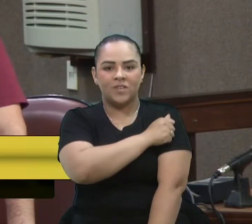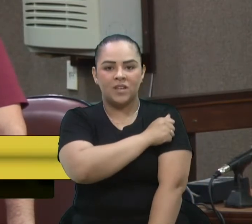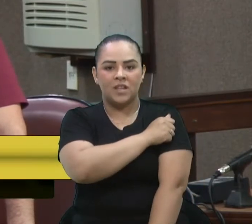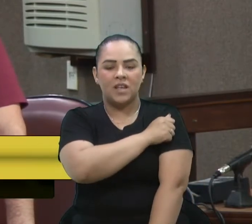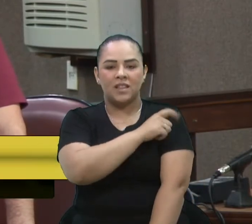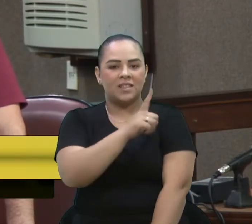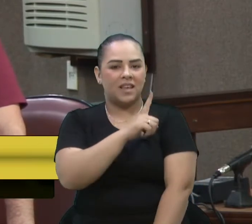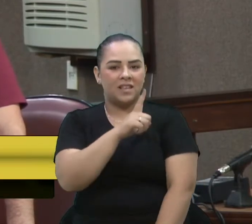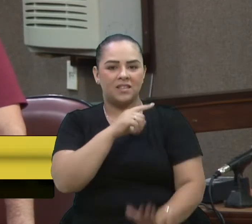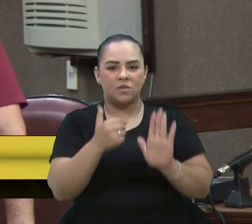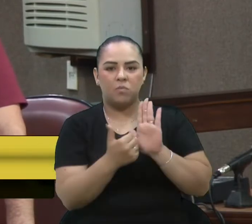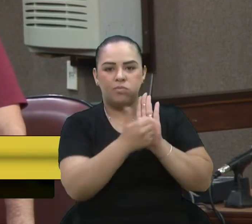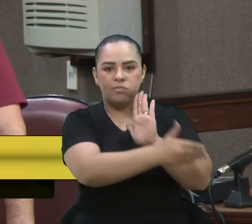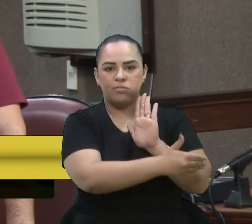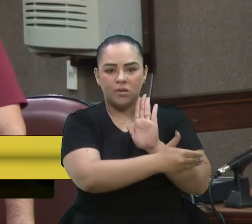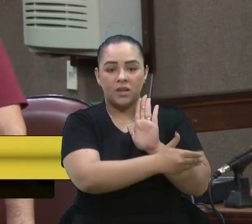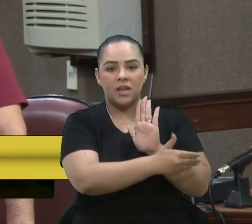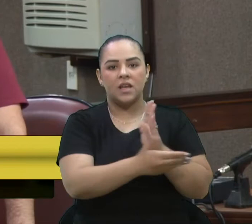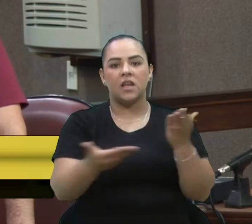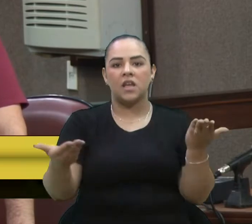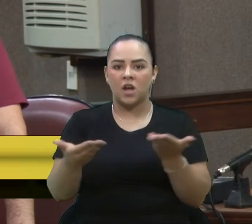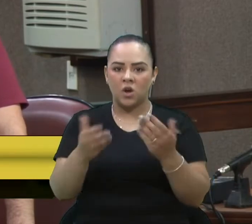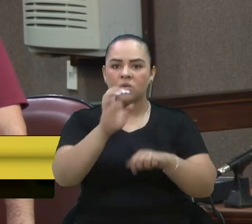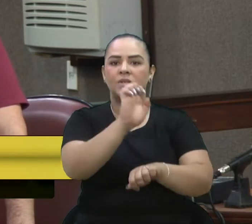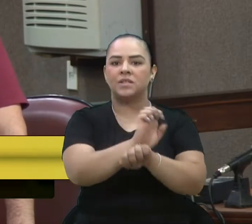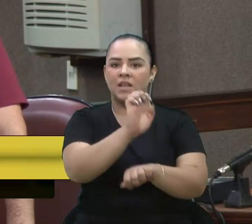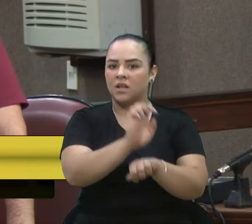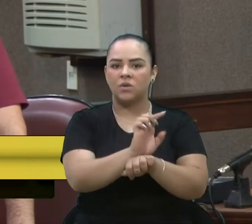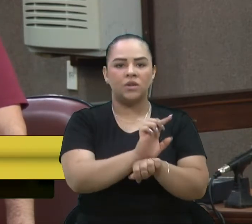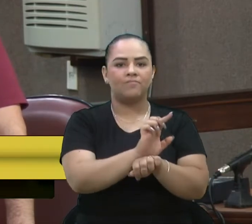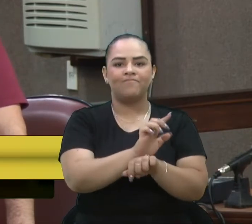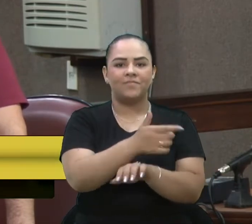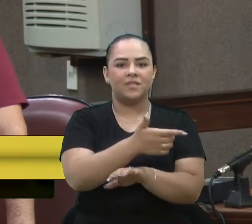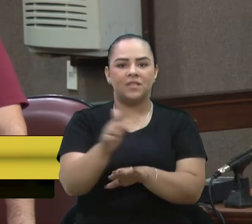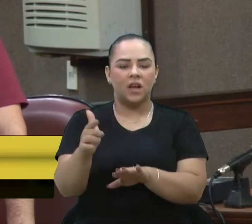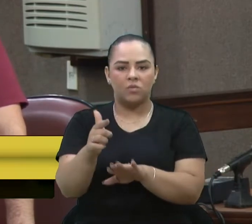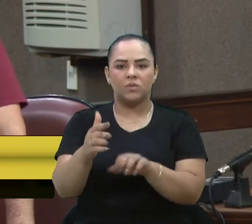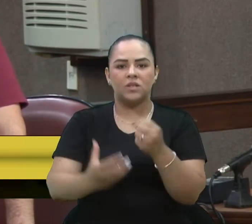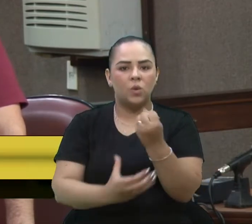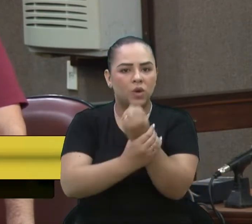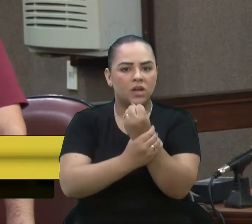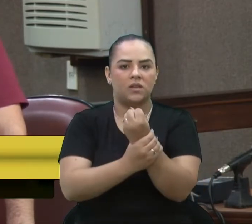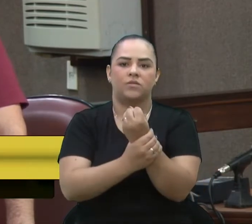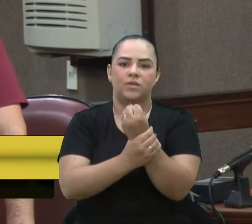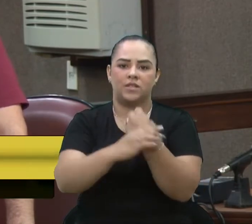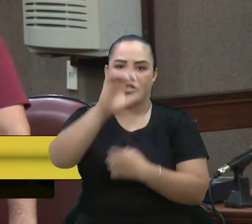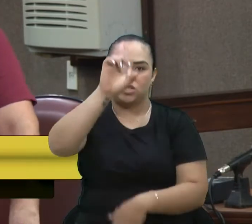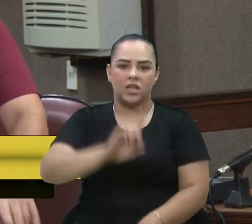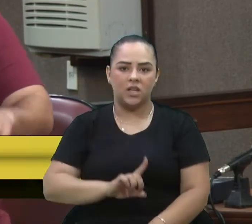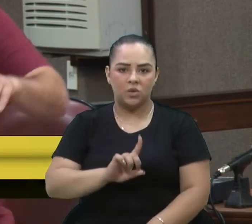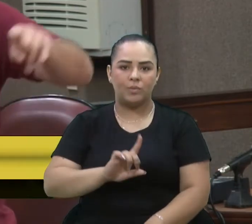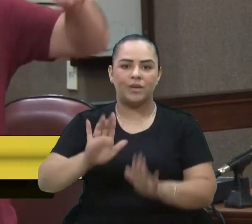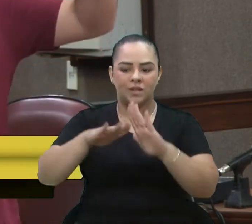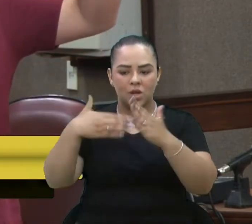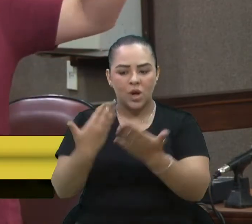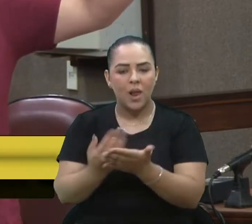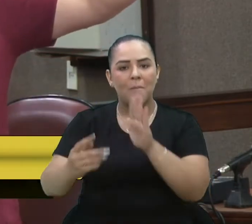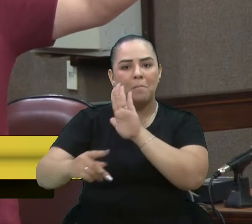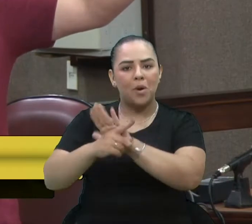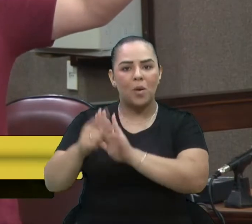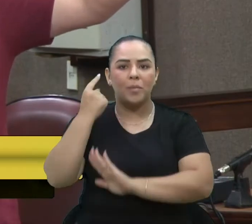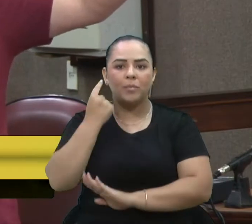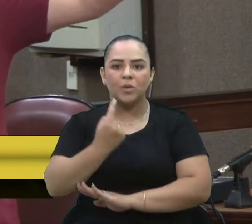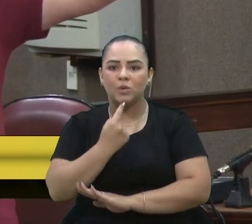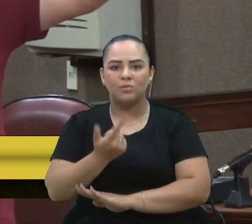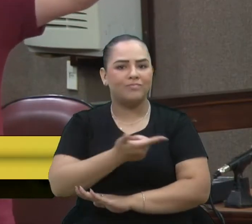e hoje o Estado está cerceando esse direito fundamental deles, que é estudar numa escola própria para os surdos. esses alunos não estão tendo